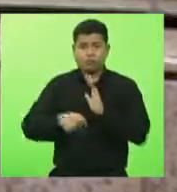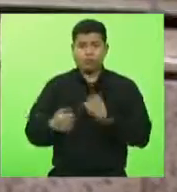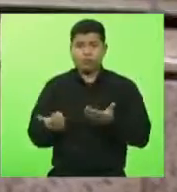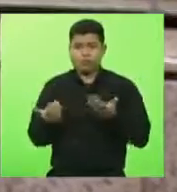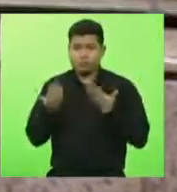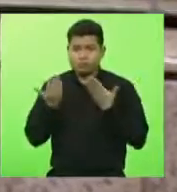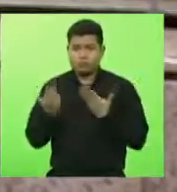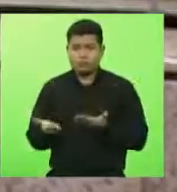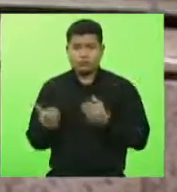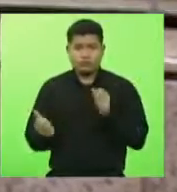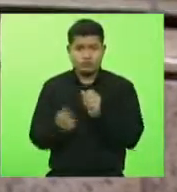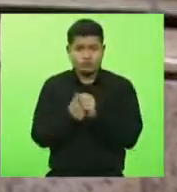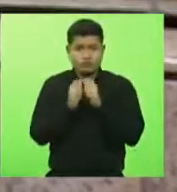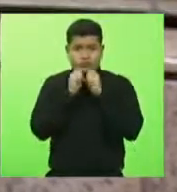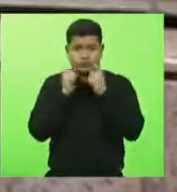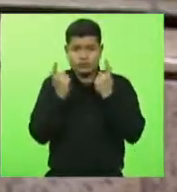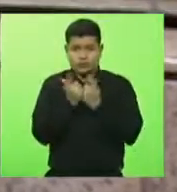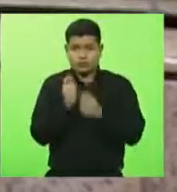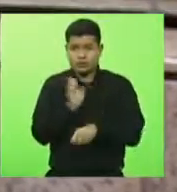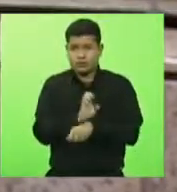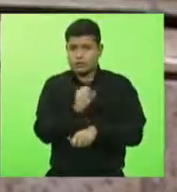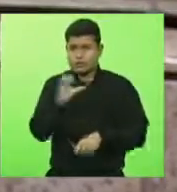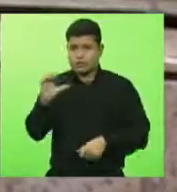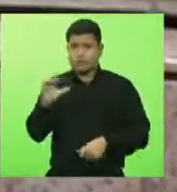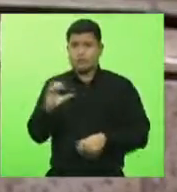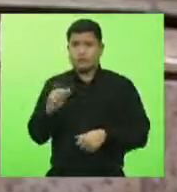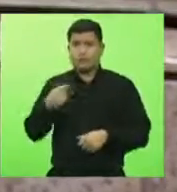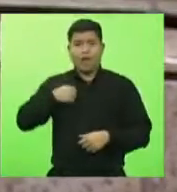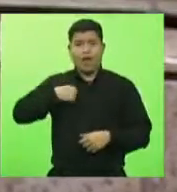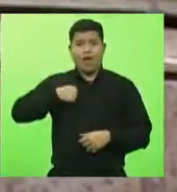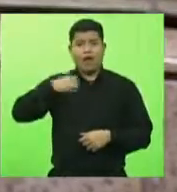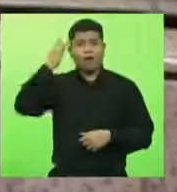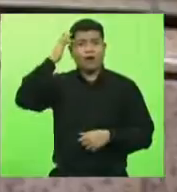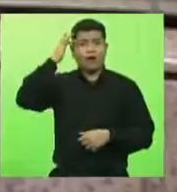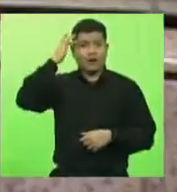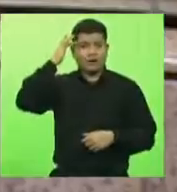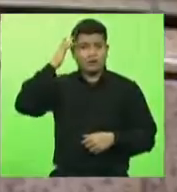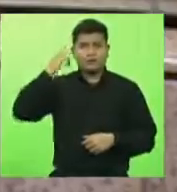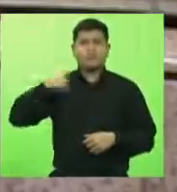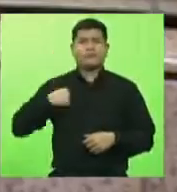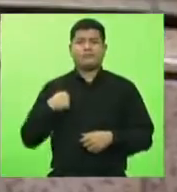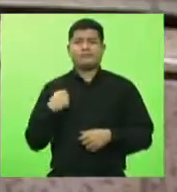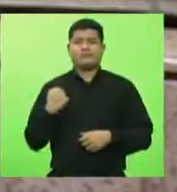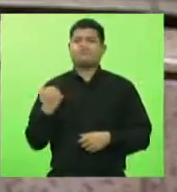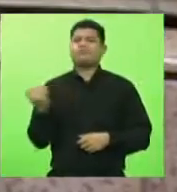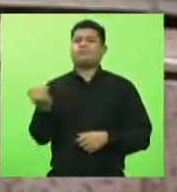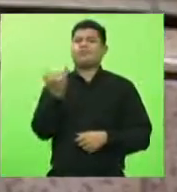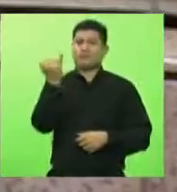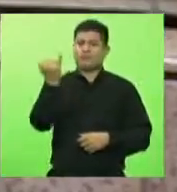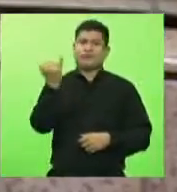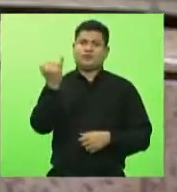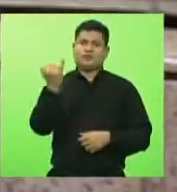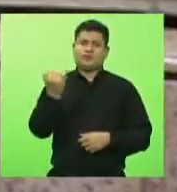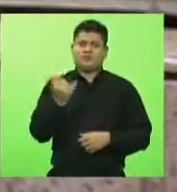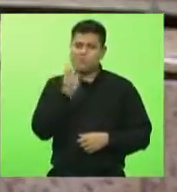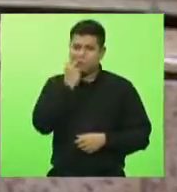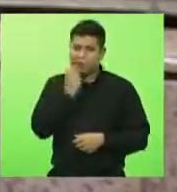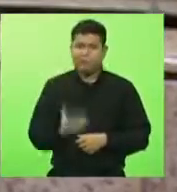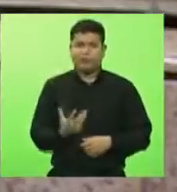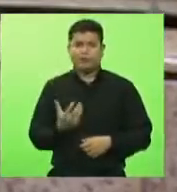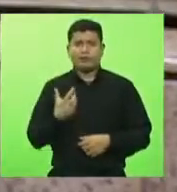com a Assembleia Legislativa de Santa Catarina. E eu acho isso extremamente fantástico, que é